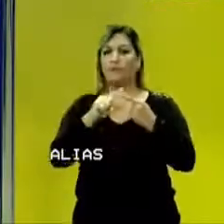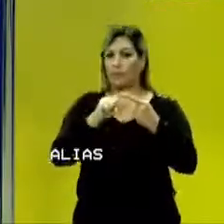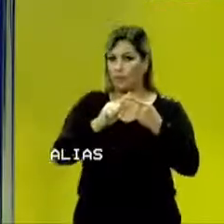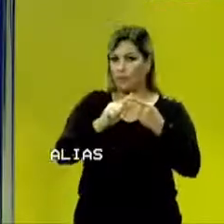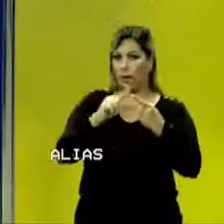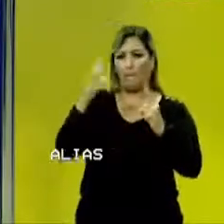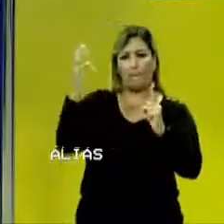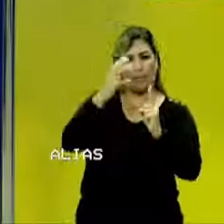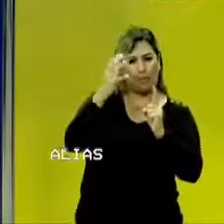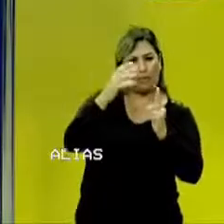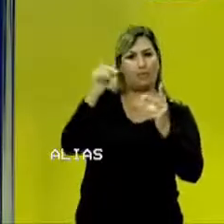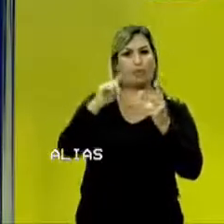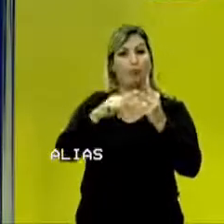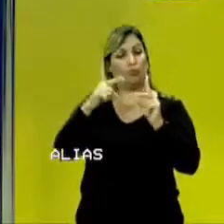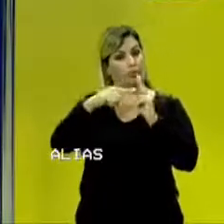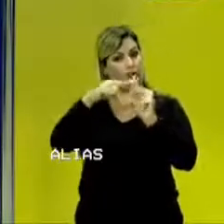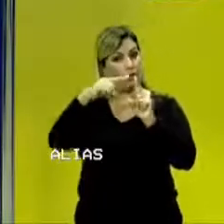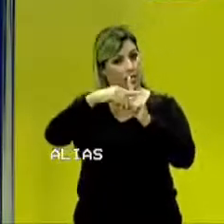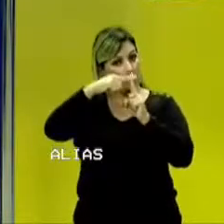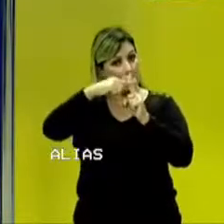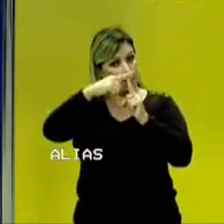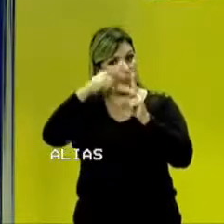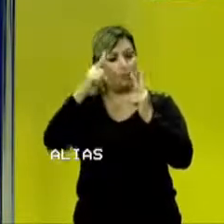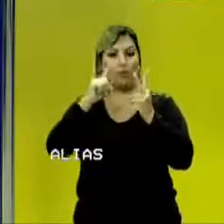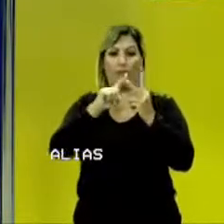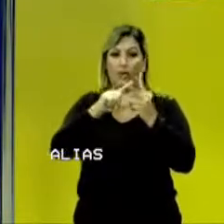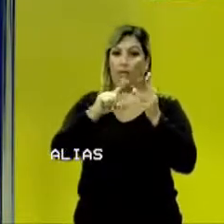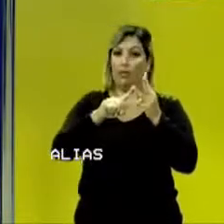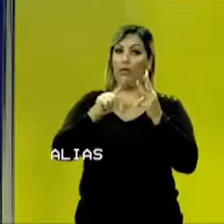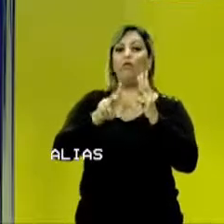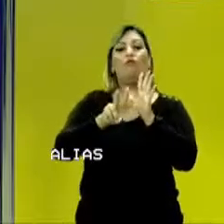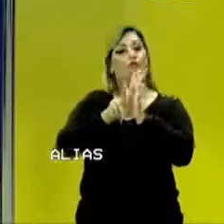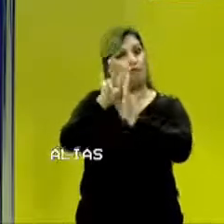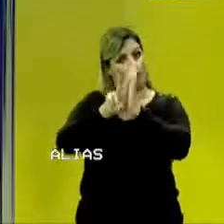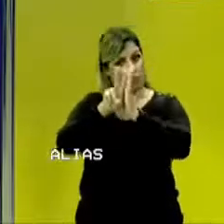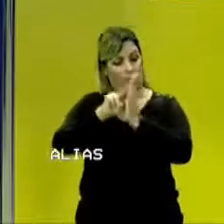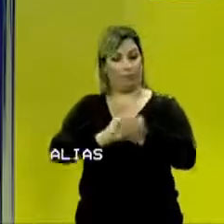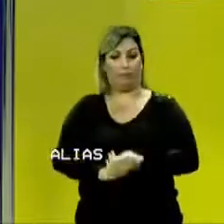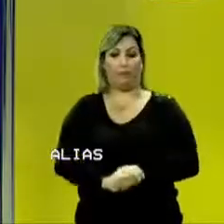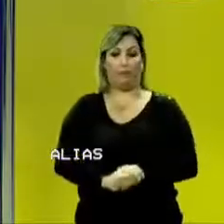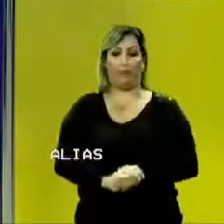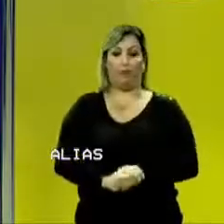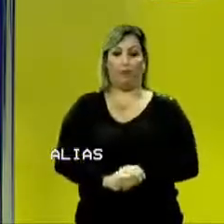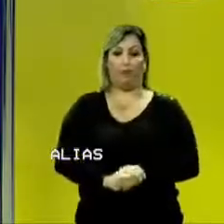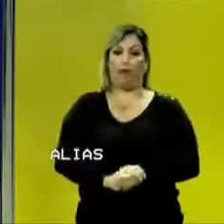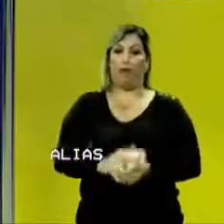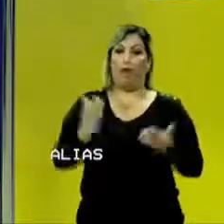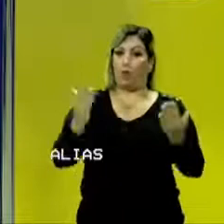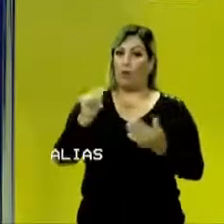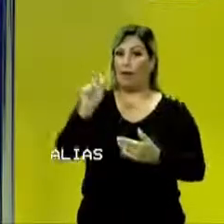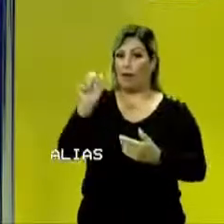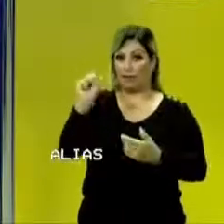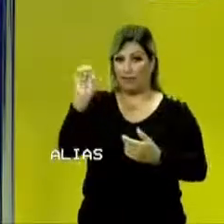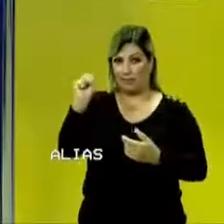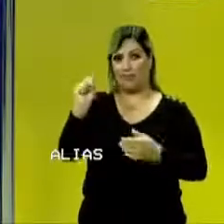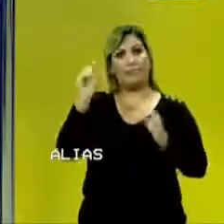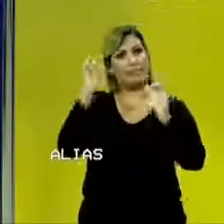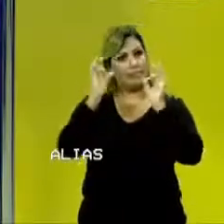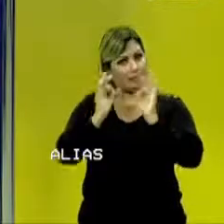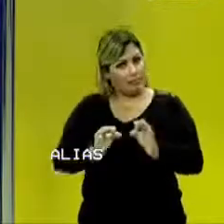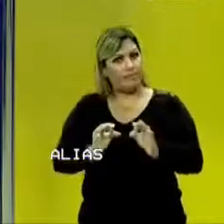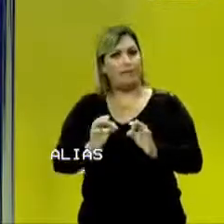Uma, pressão, temperatura, tá ok? E volume, não é? Agora, gases reais a baixas